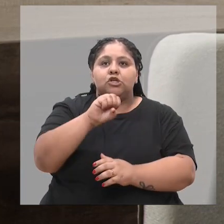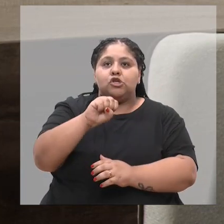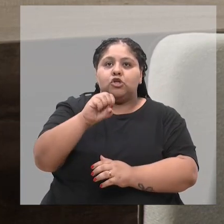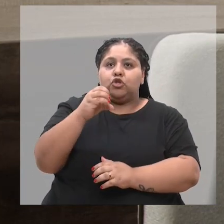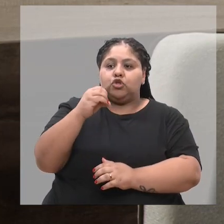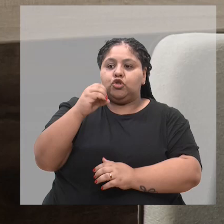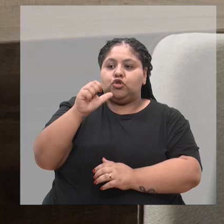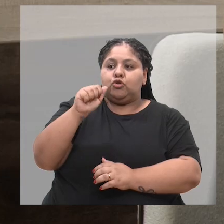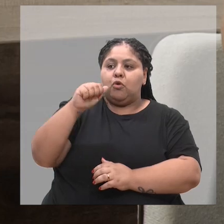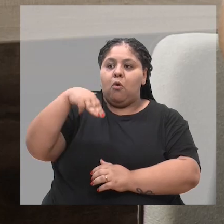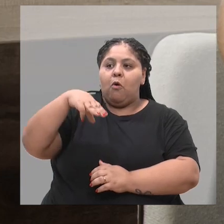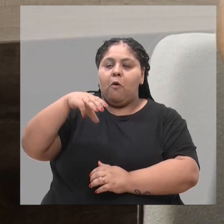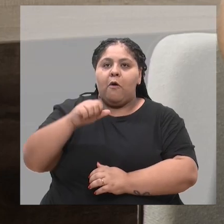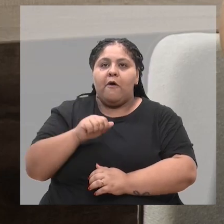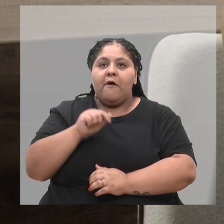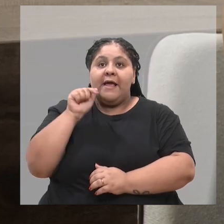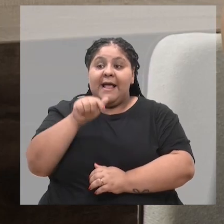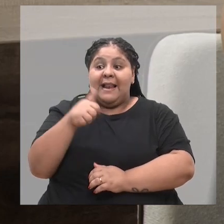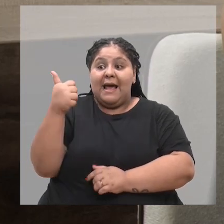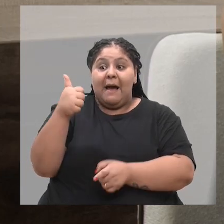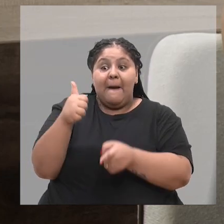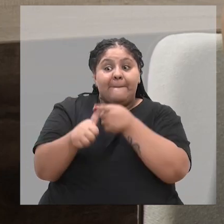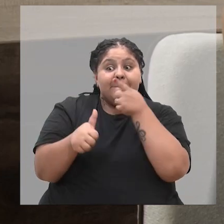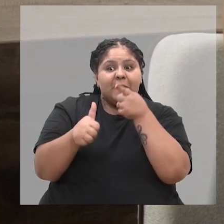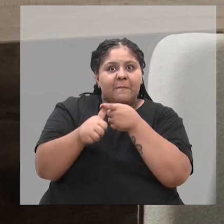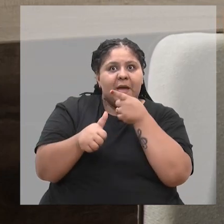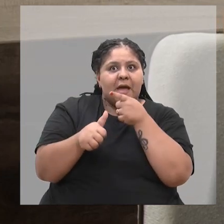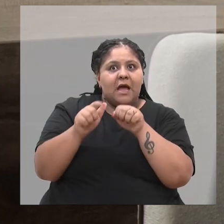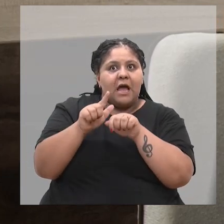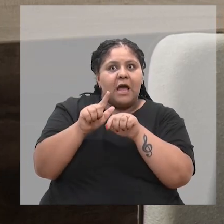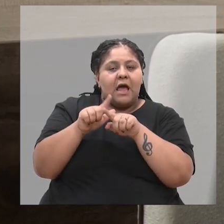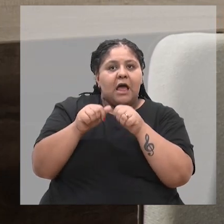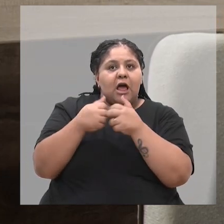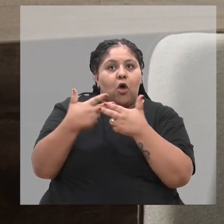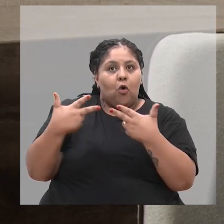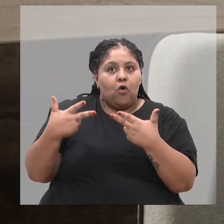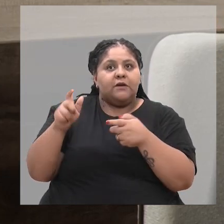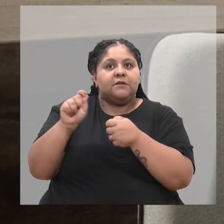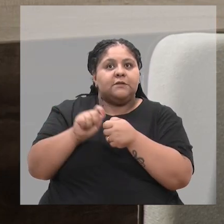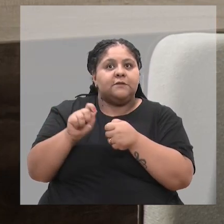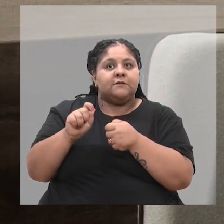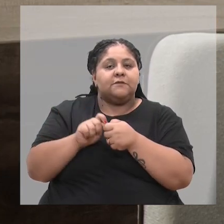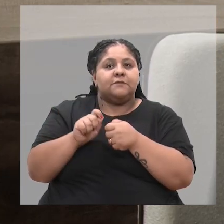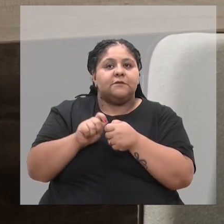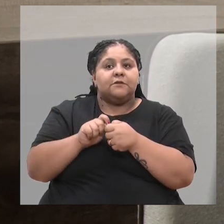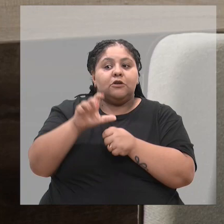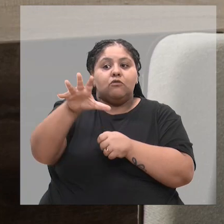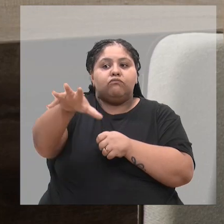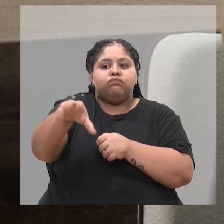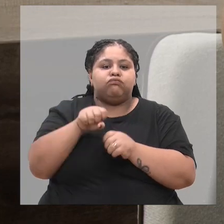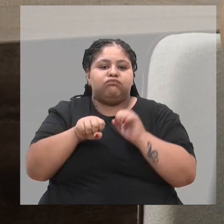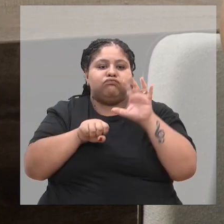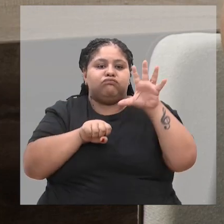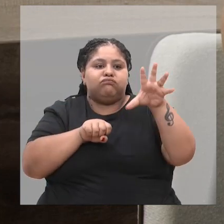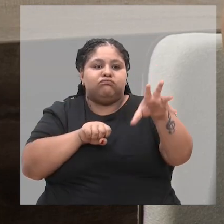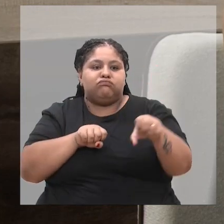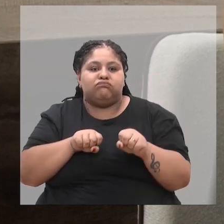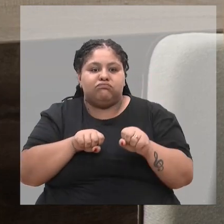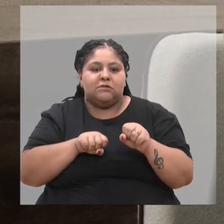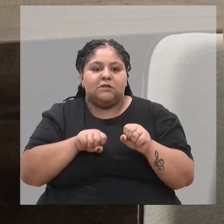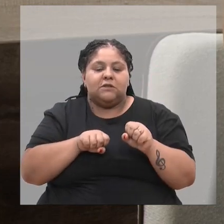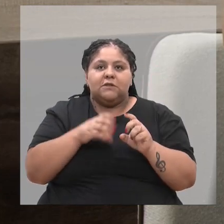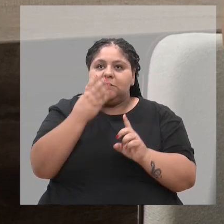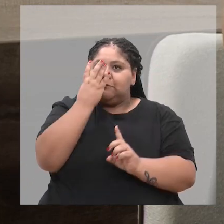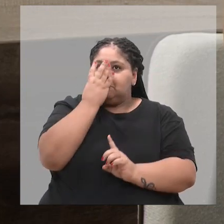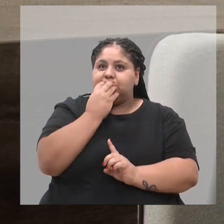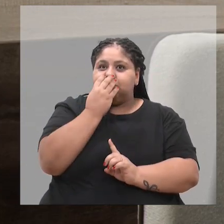Soama. E ali, a primeira coisa que eu procurei fazer foi recolher todas as cachorras